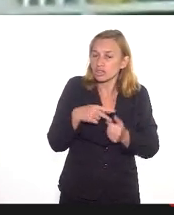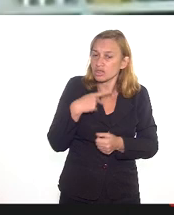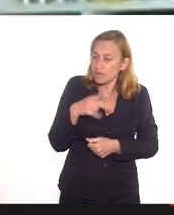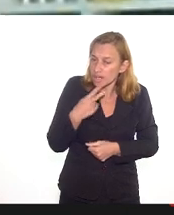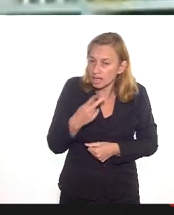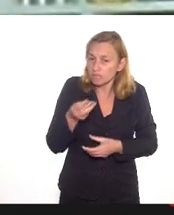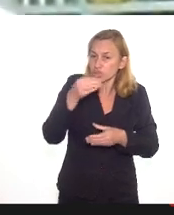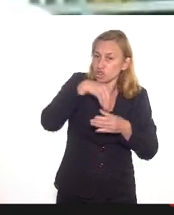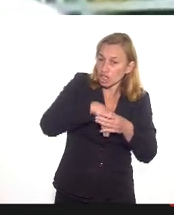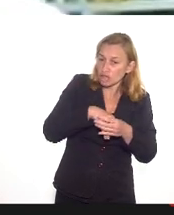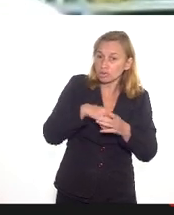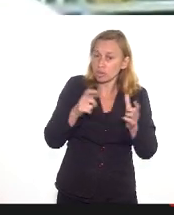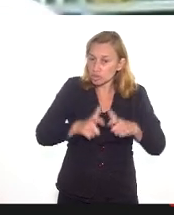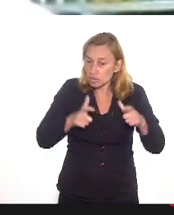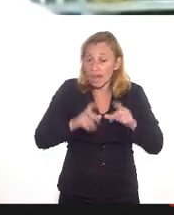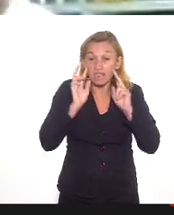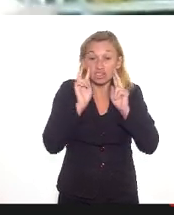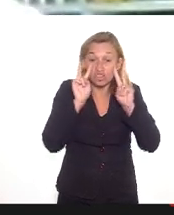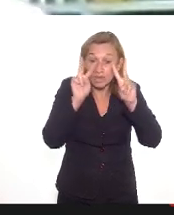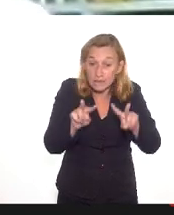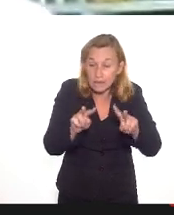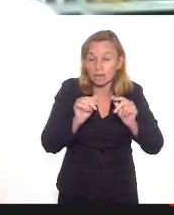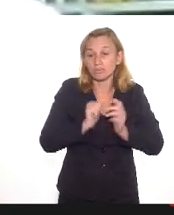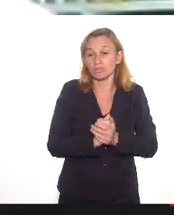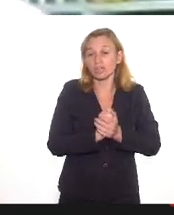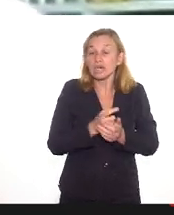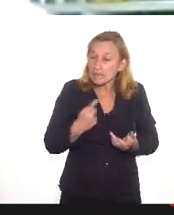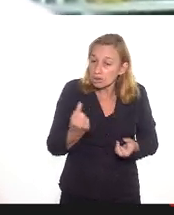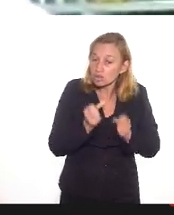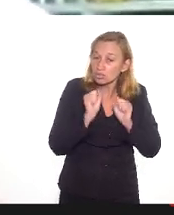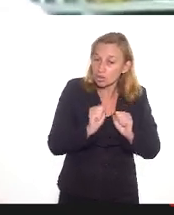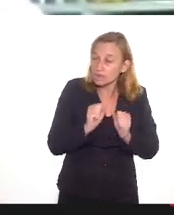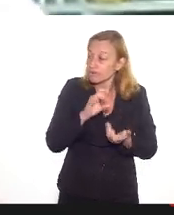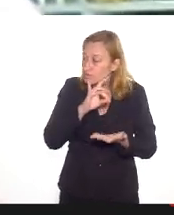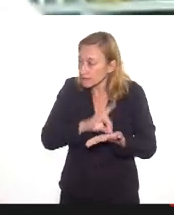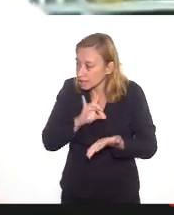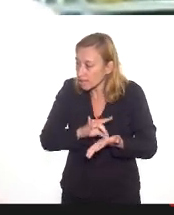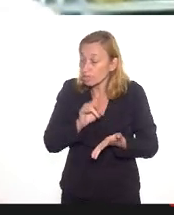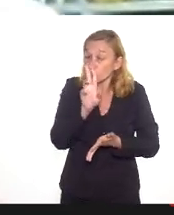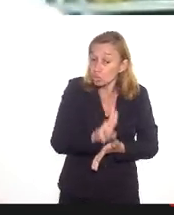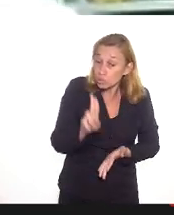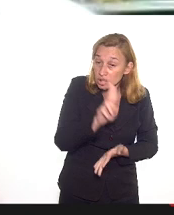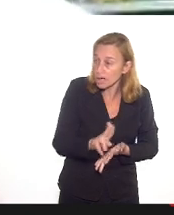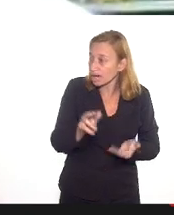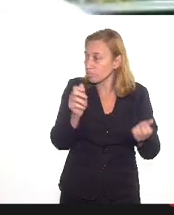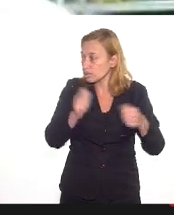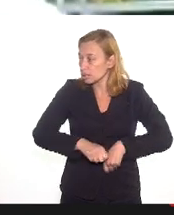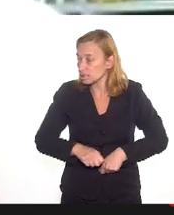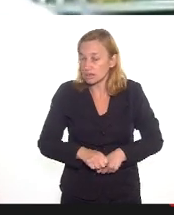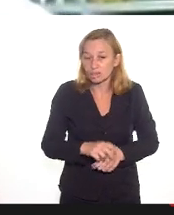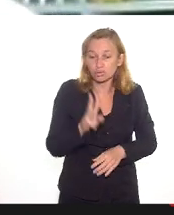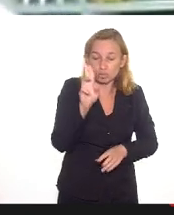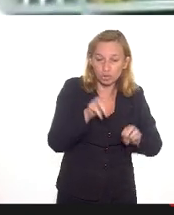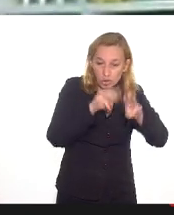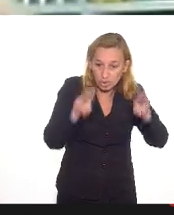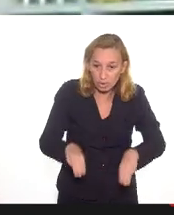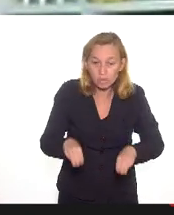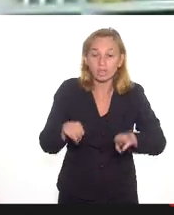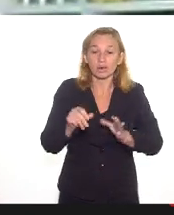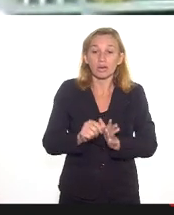dentro do nosso lugar de visão para que a gente possa realmente utilizar potencialidades nos museus para